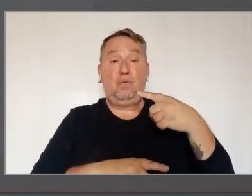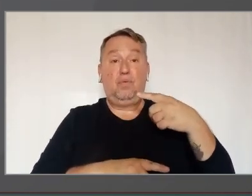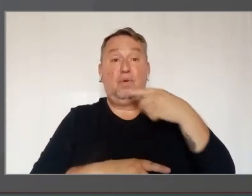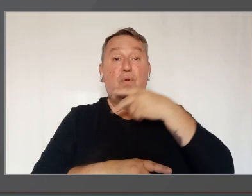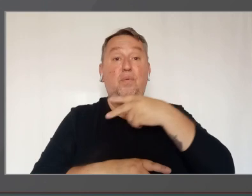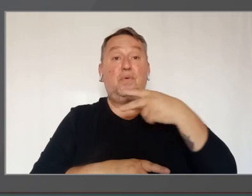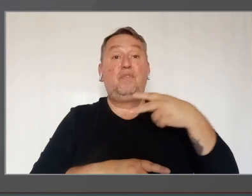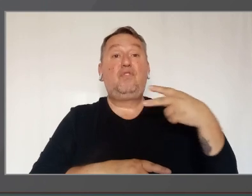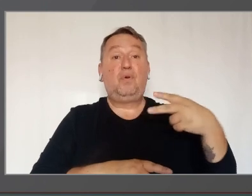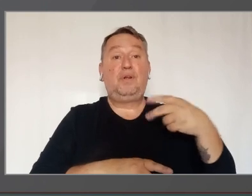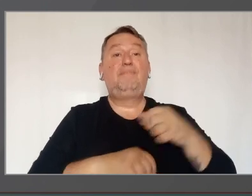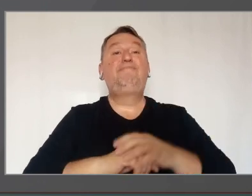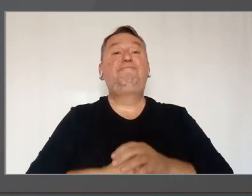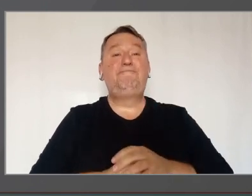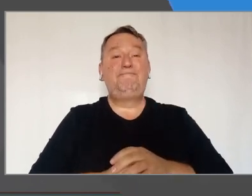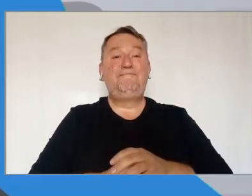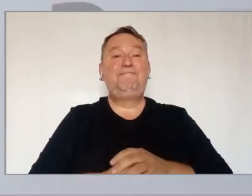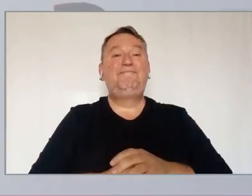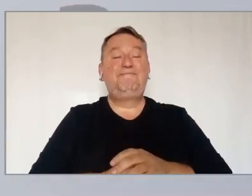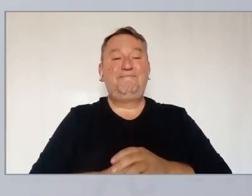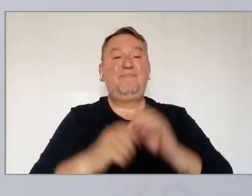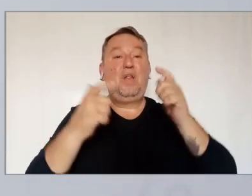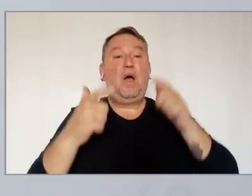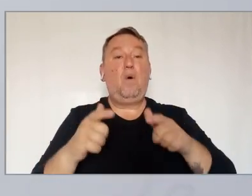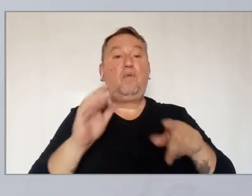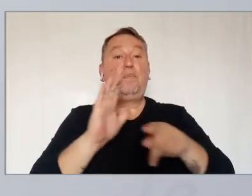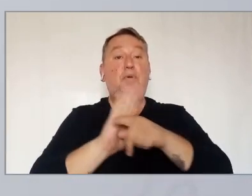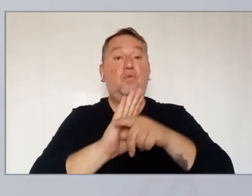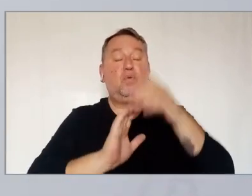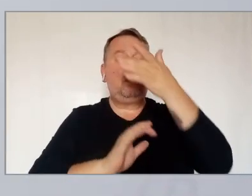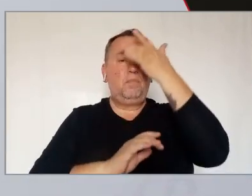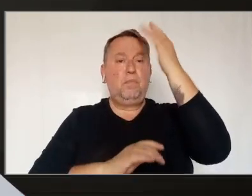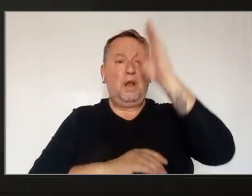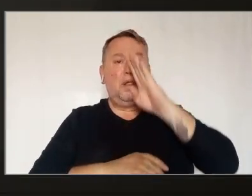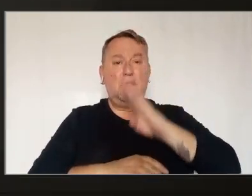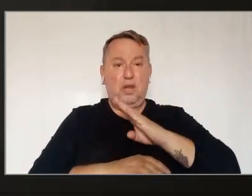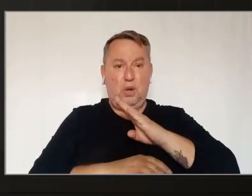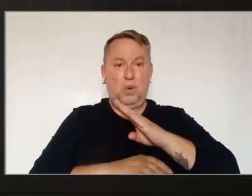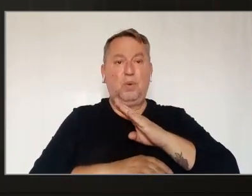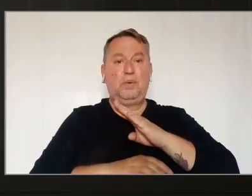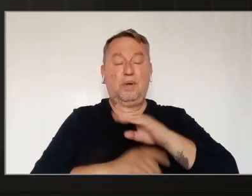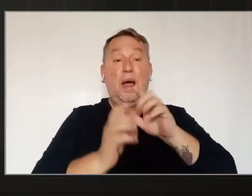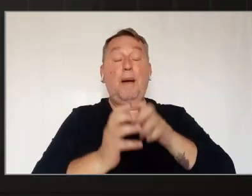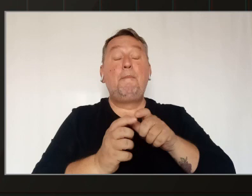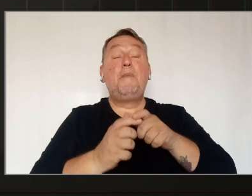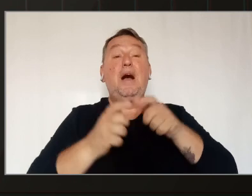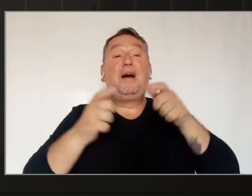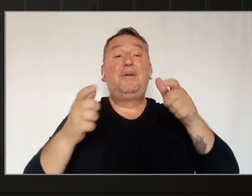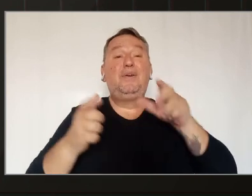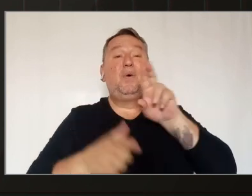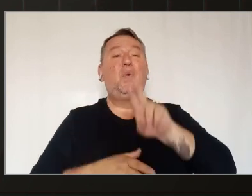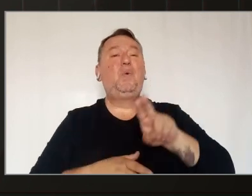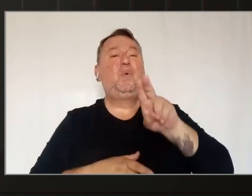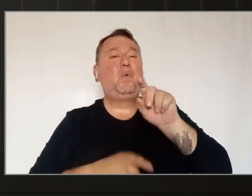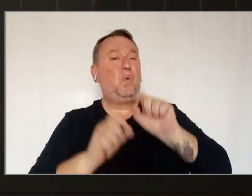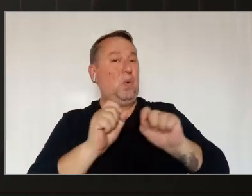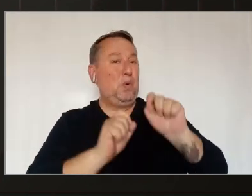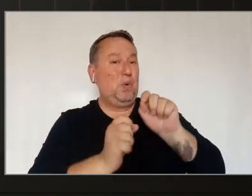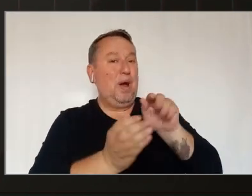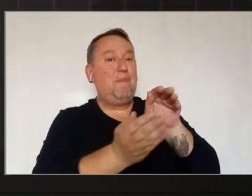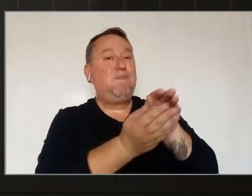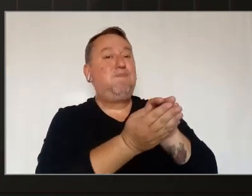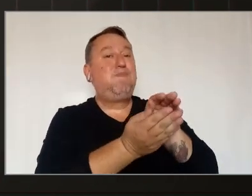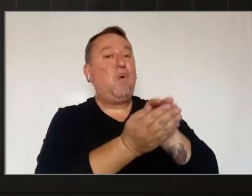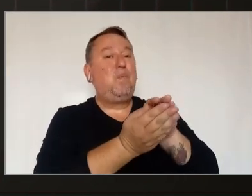2022. Onde o brasileiro investe? A maioria ainda usa a caderneta de